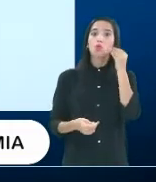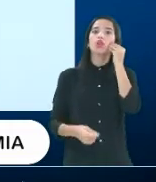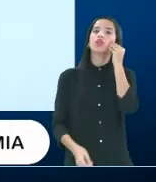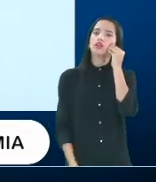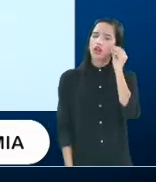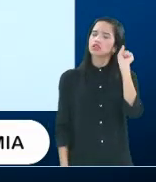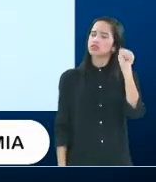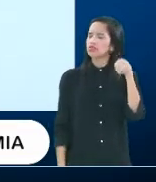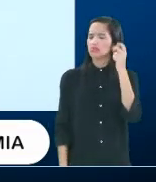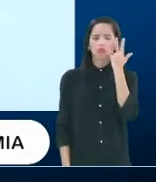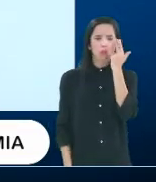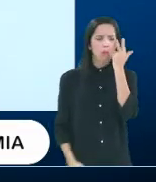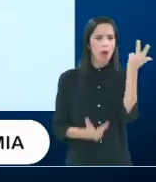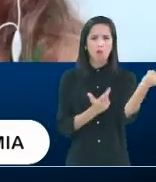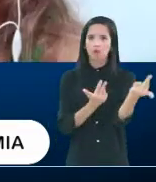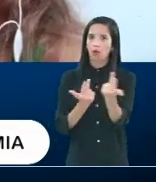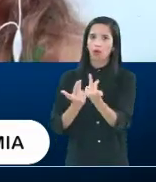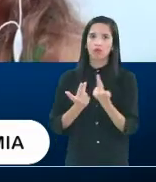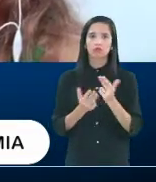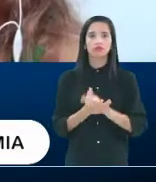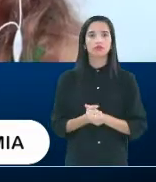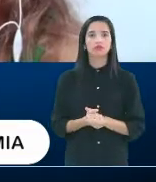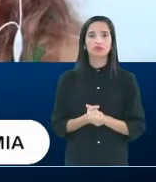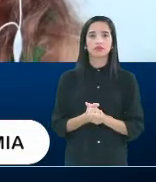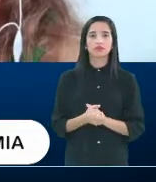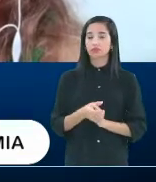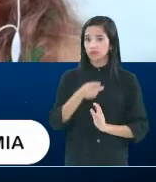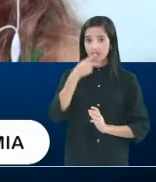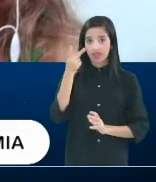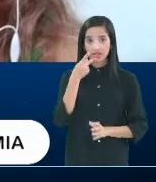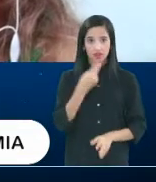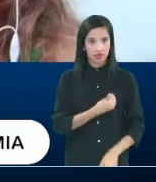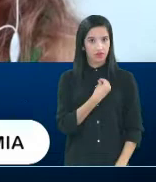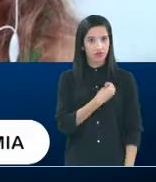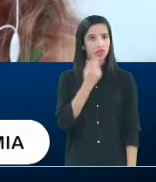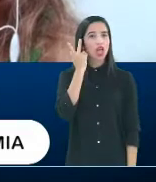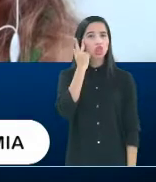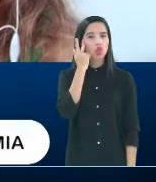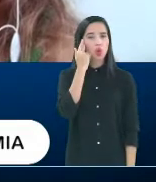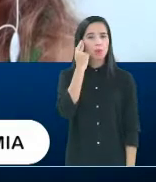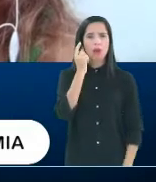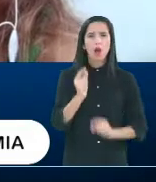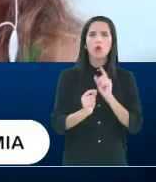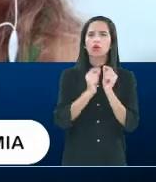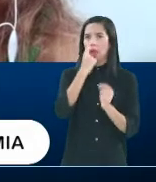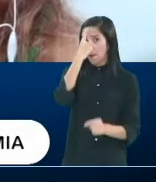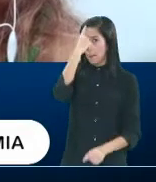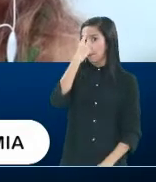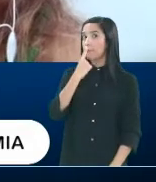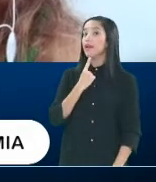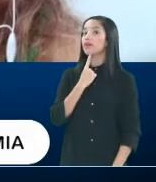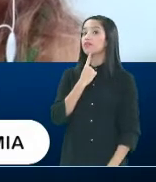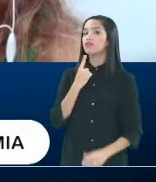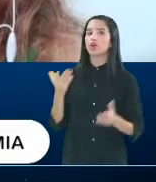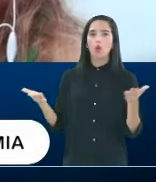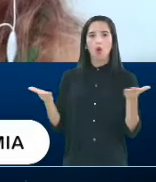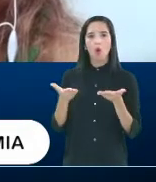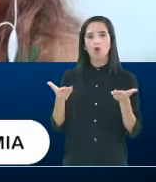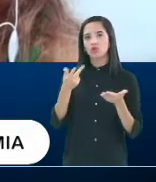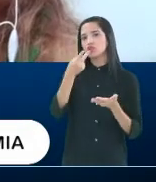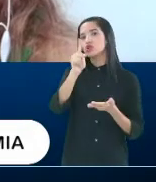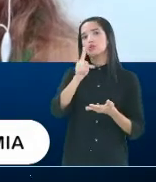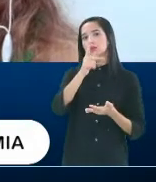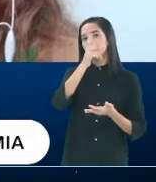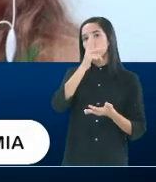normal. Falar em vida produtiva, vida normal, qual o perfil do cliente hoje da doutora Adriana?